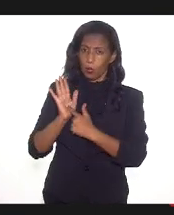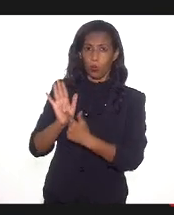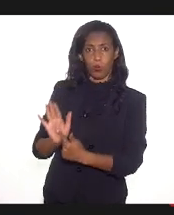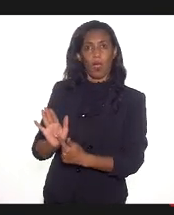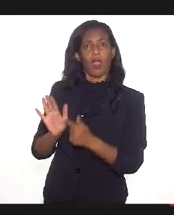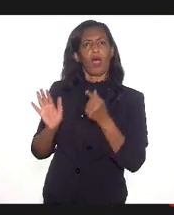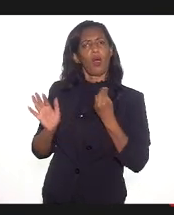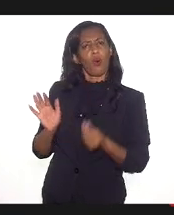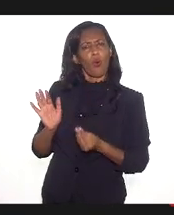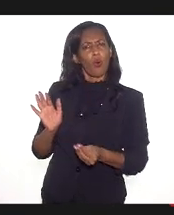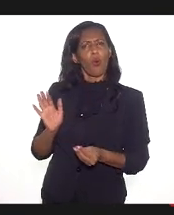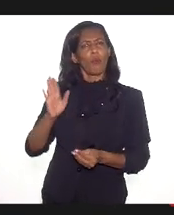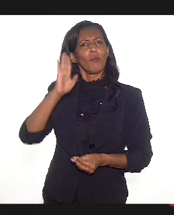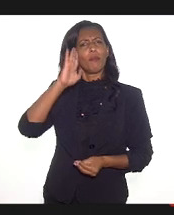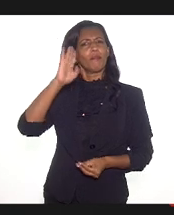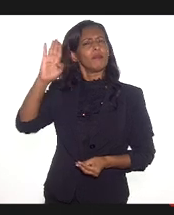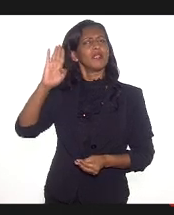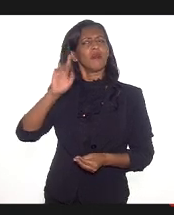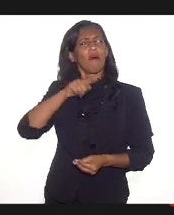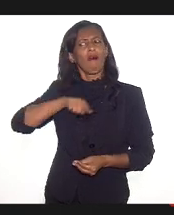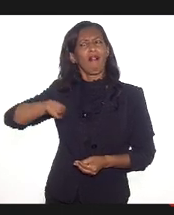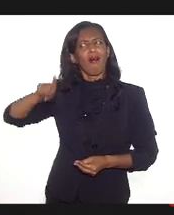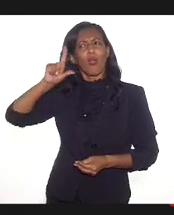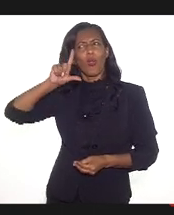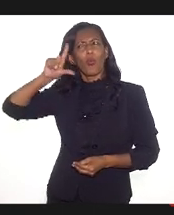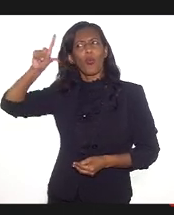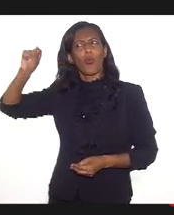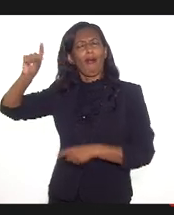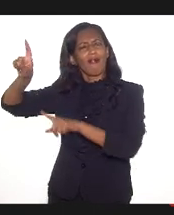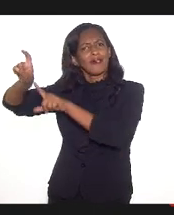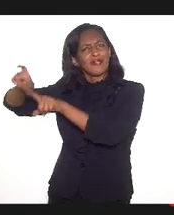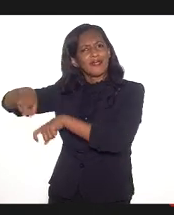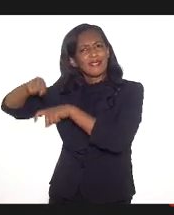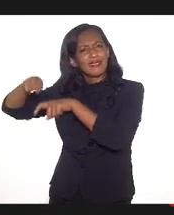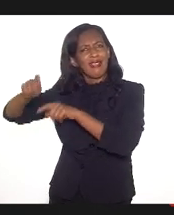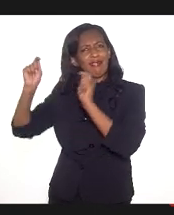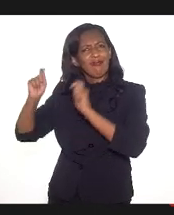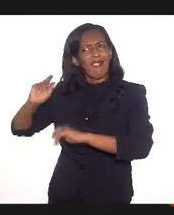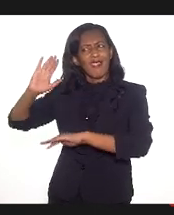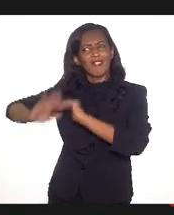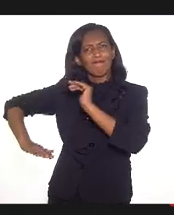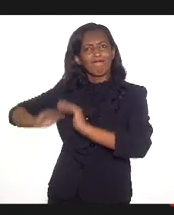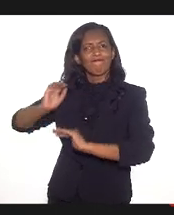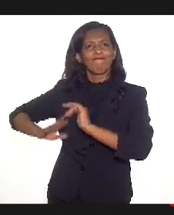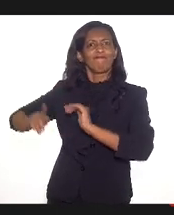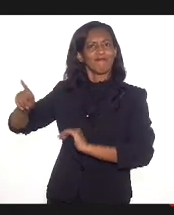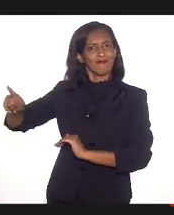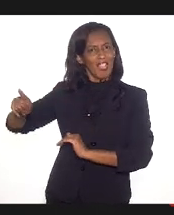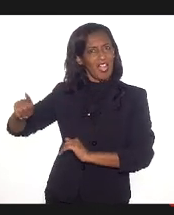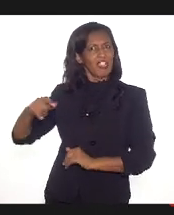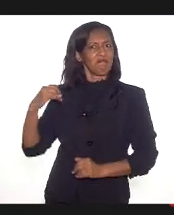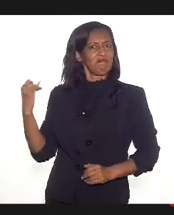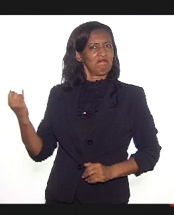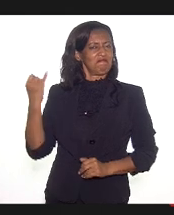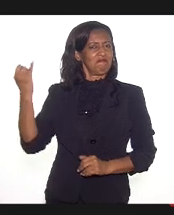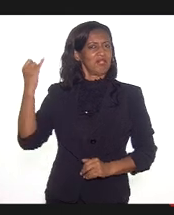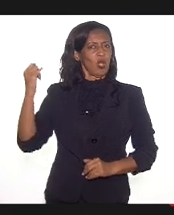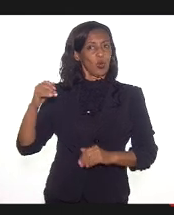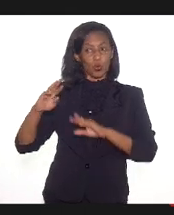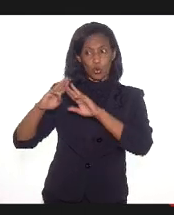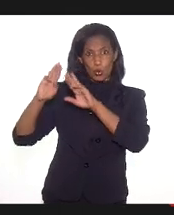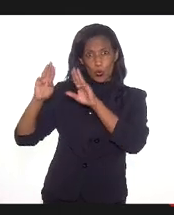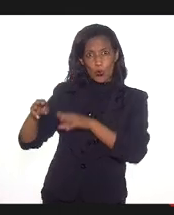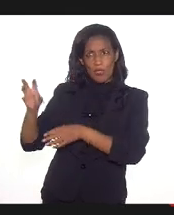como, principalmente, o interior pôde mostrar a sua capacidade e o seu potencial dos seus